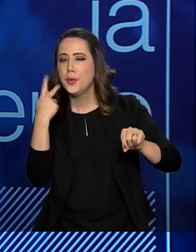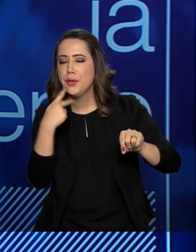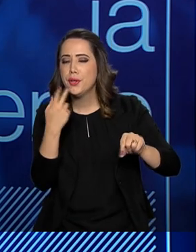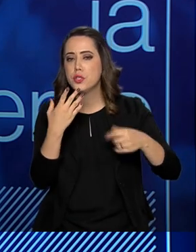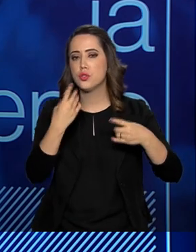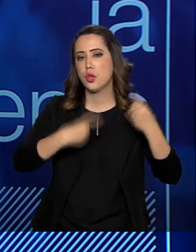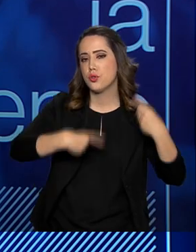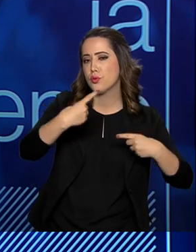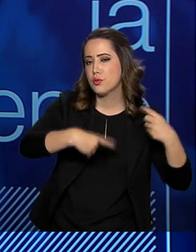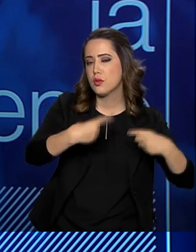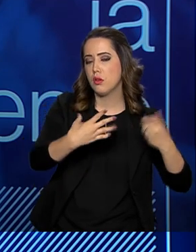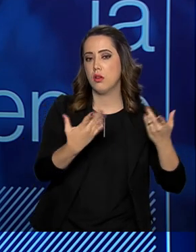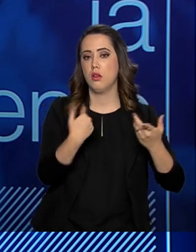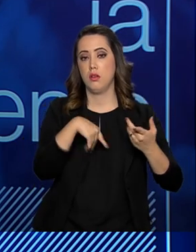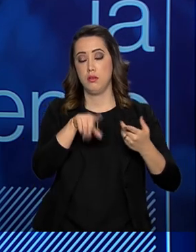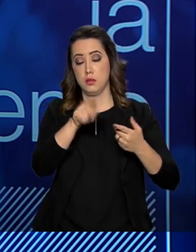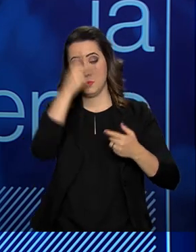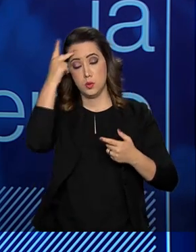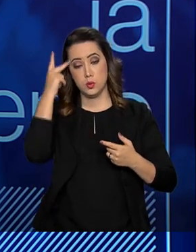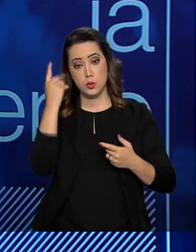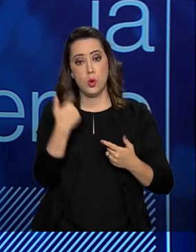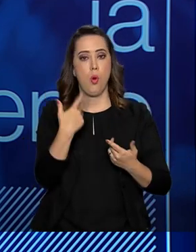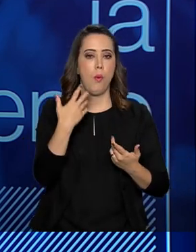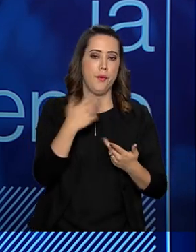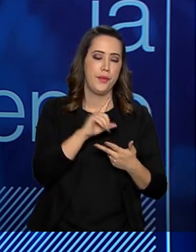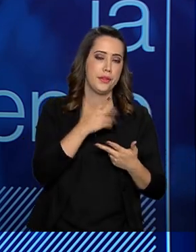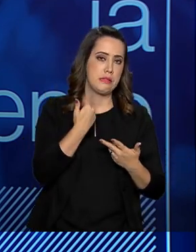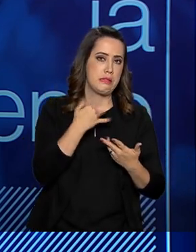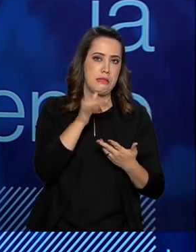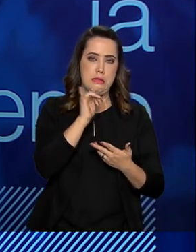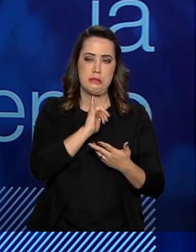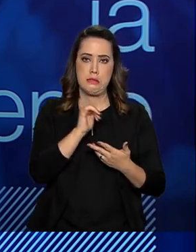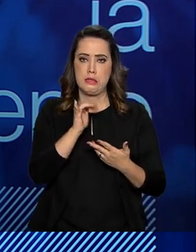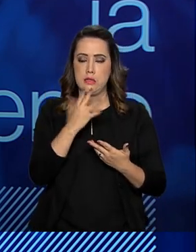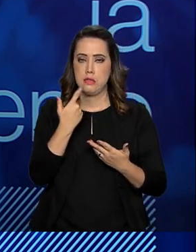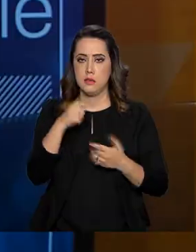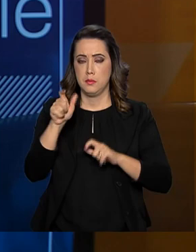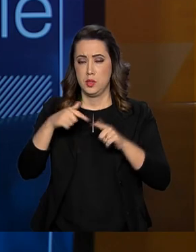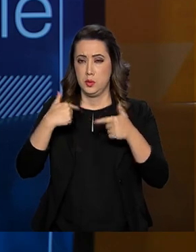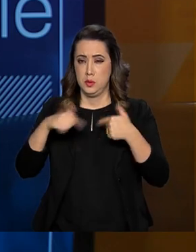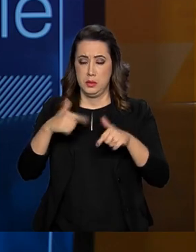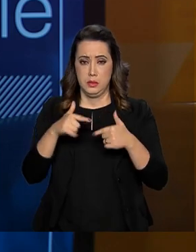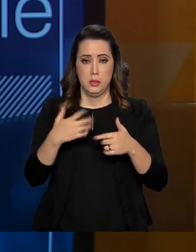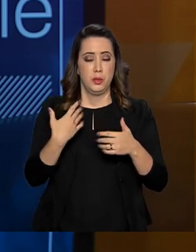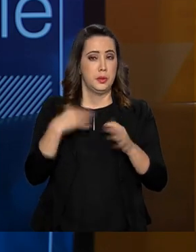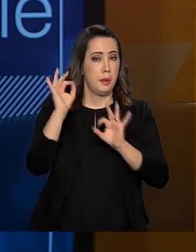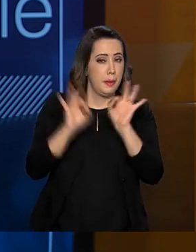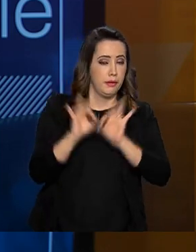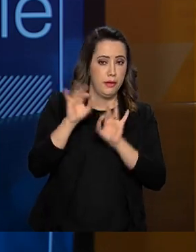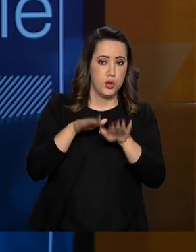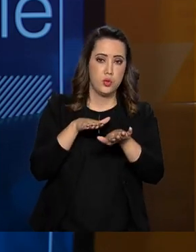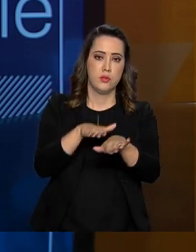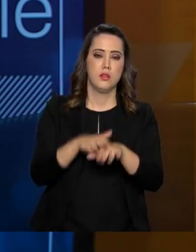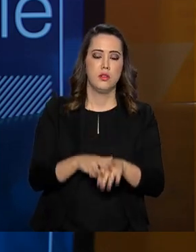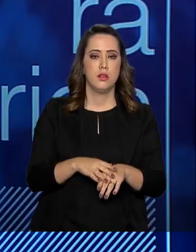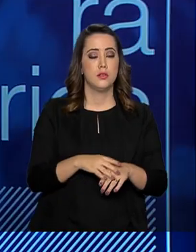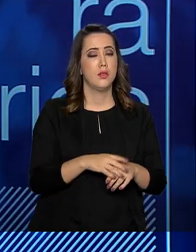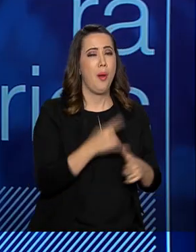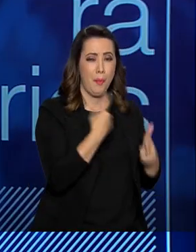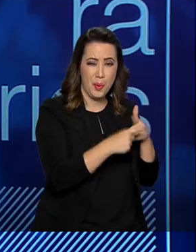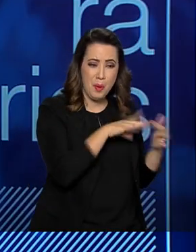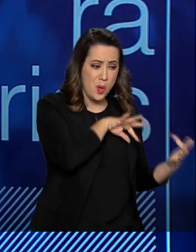lidam com o trânsito brasileiro, ou seja... Que é uma questão problemática mundial. Mundial. É uma situação,